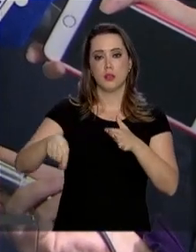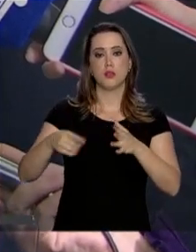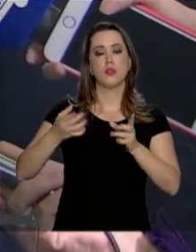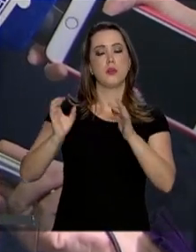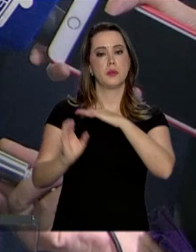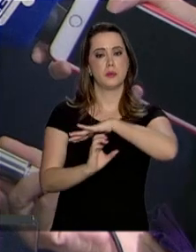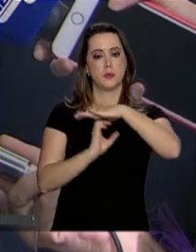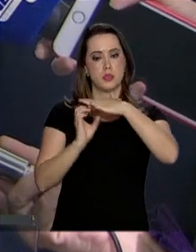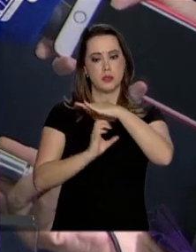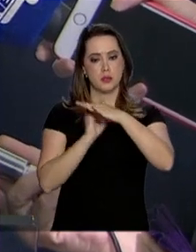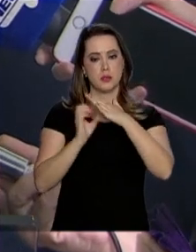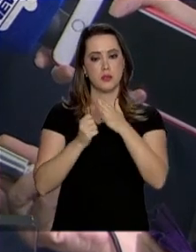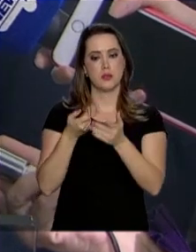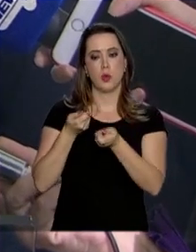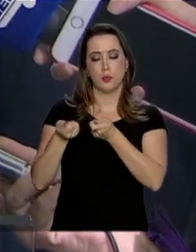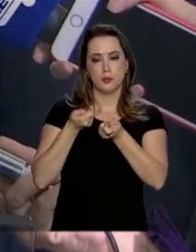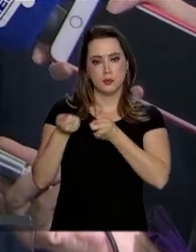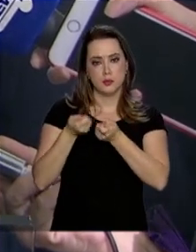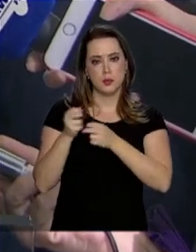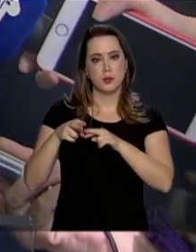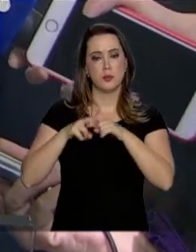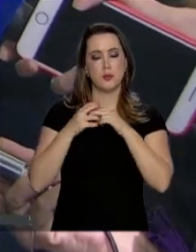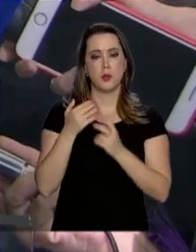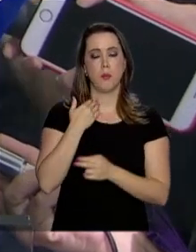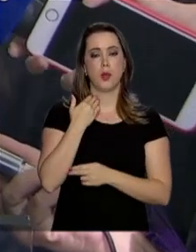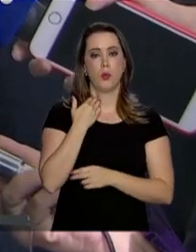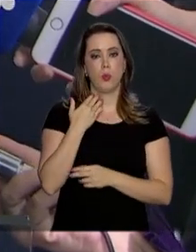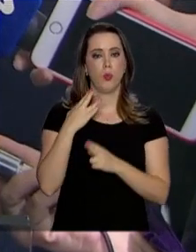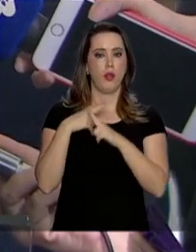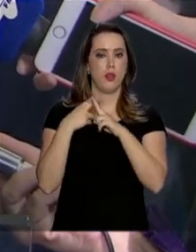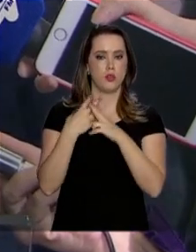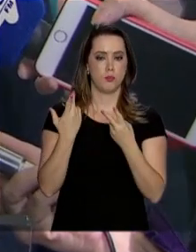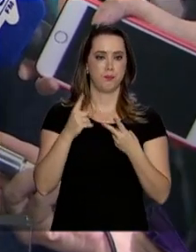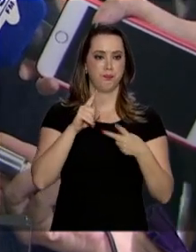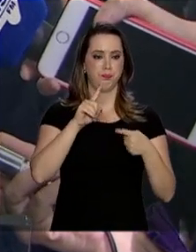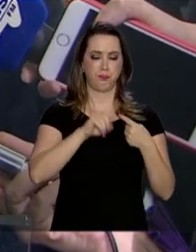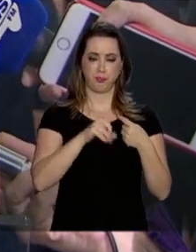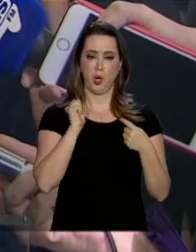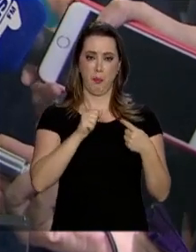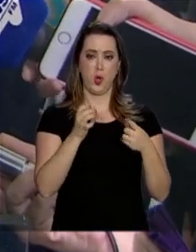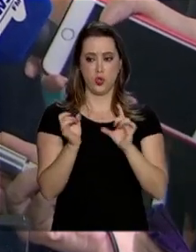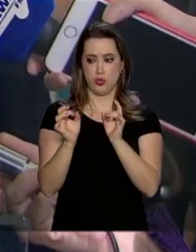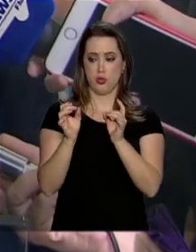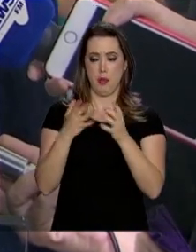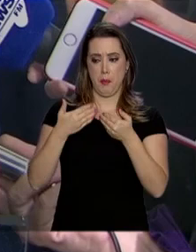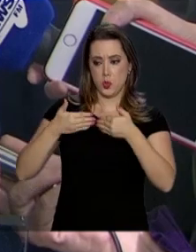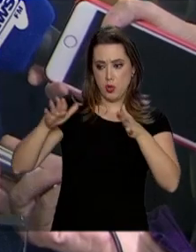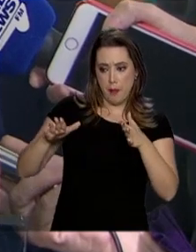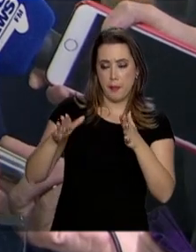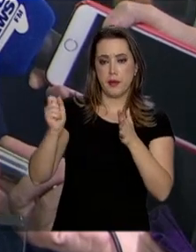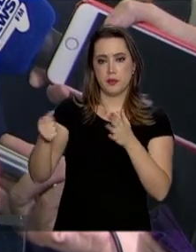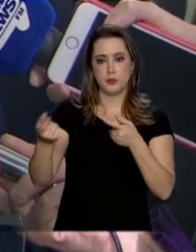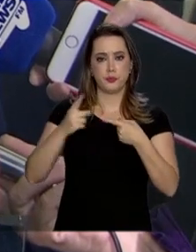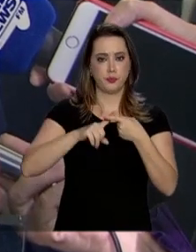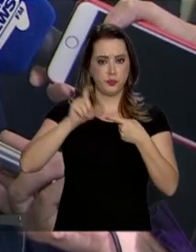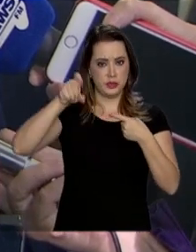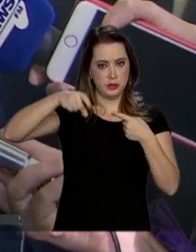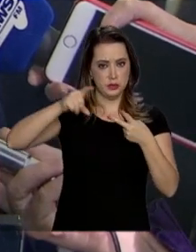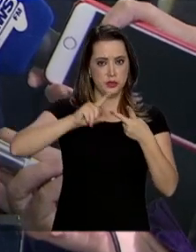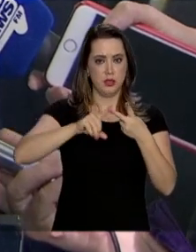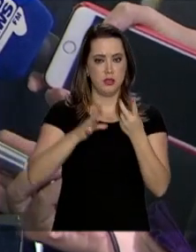empresas que são controladas pela Caixa. Quais são essas, a princípio? As operações de cartões,